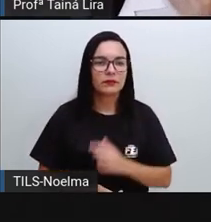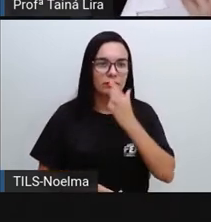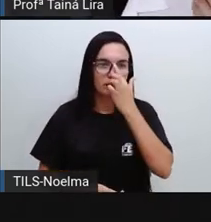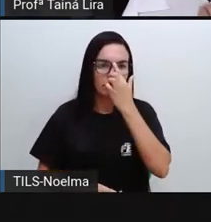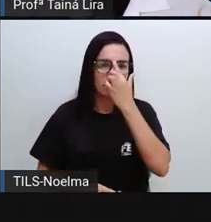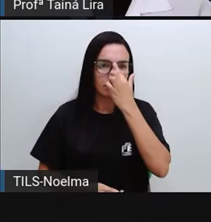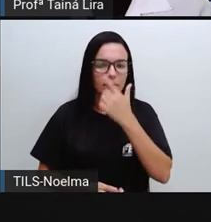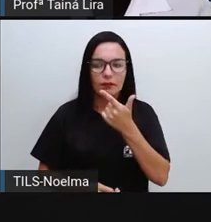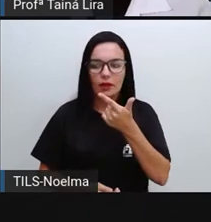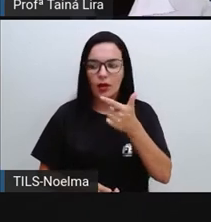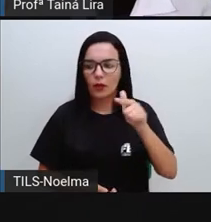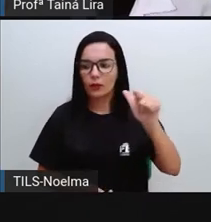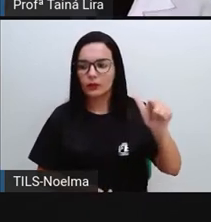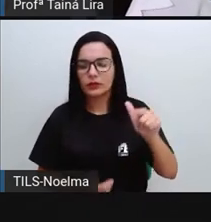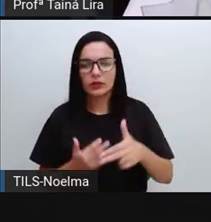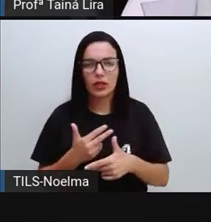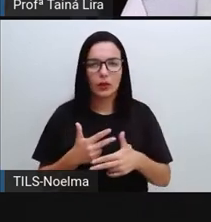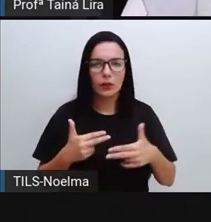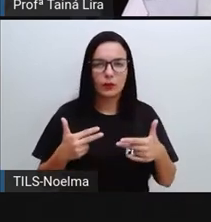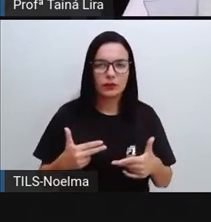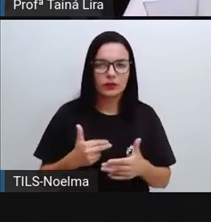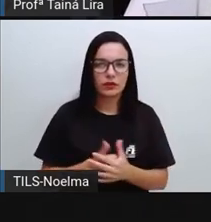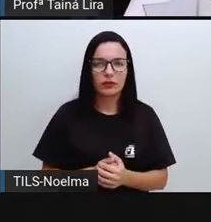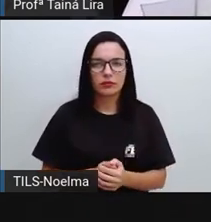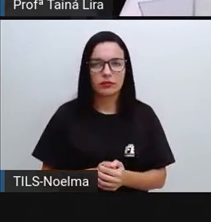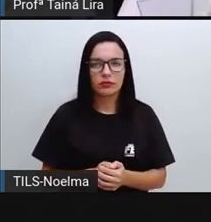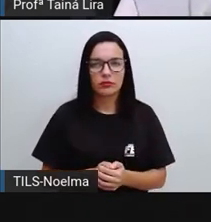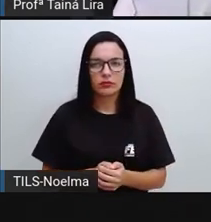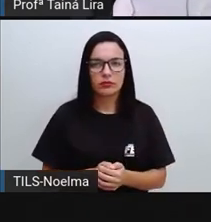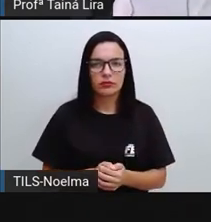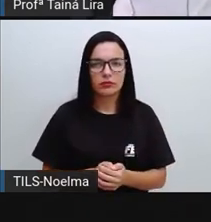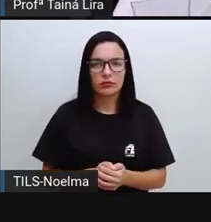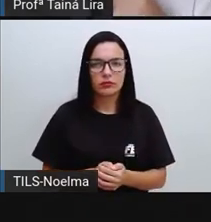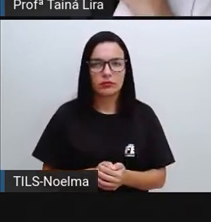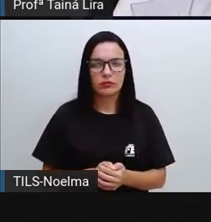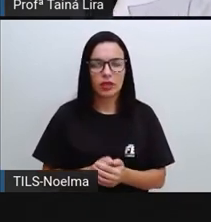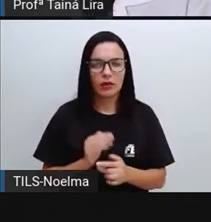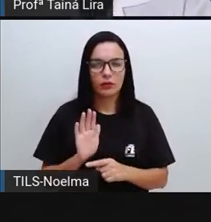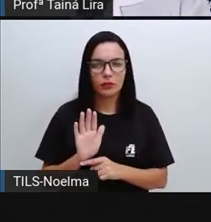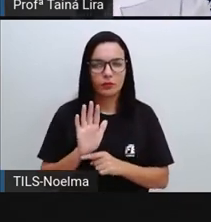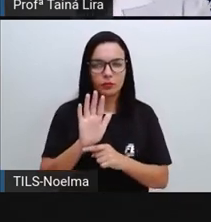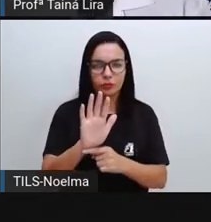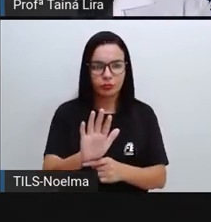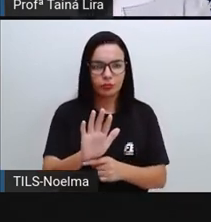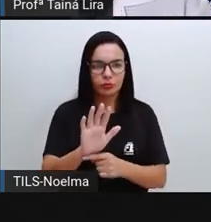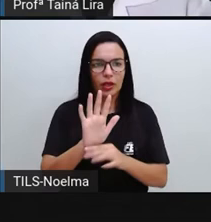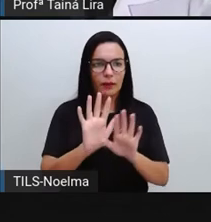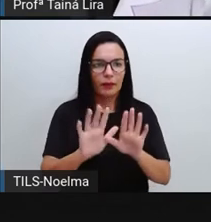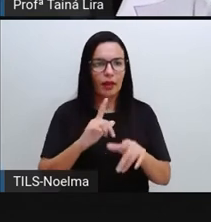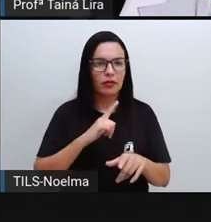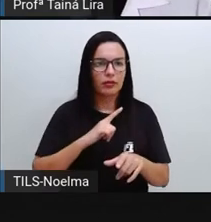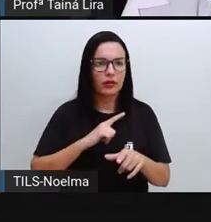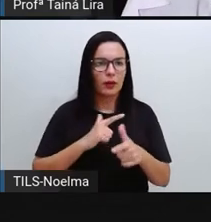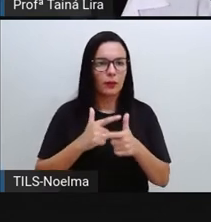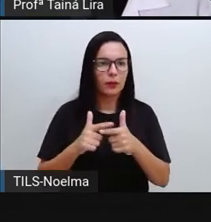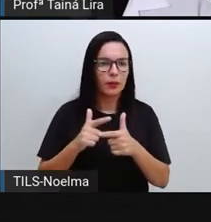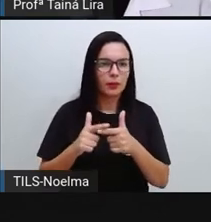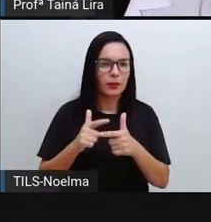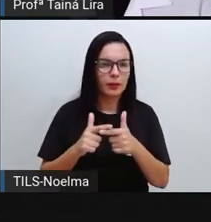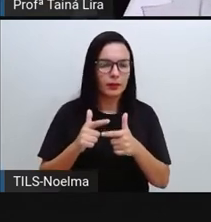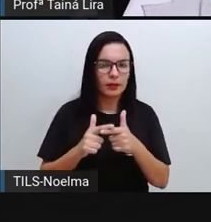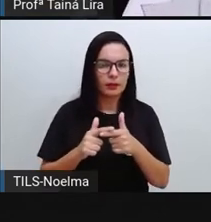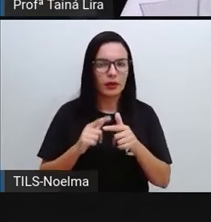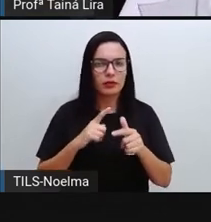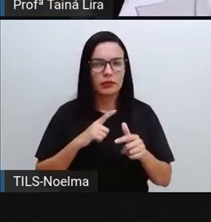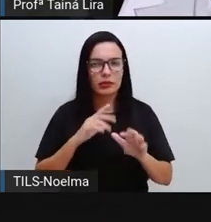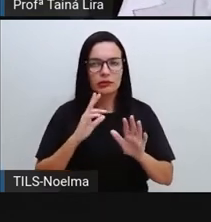nesse probleminha, os dados que lhe ajudaram a resolver? Por quê? Quando a gente lê um probleminha, a gente sempre tem que ir